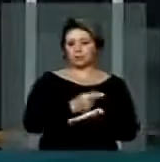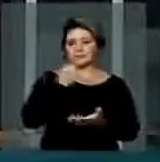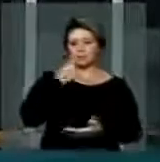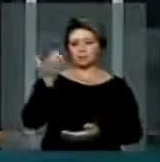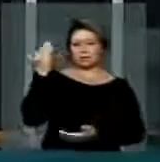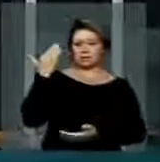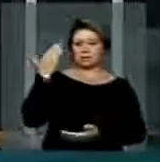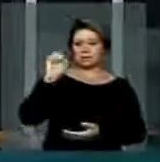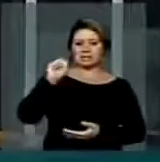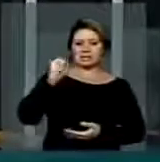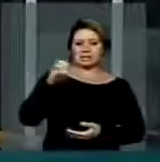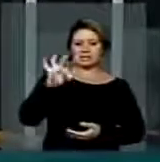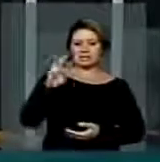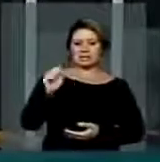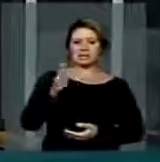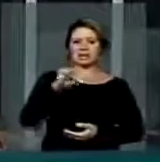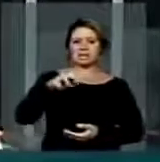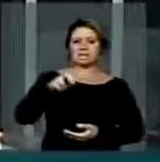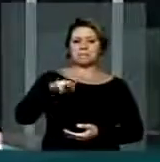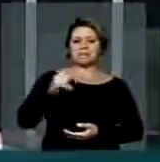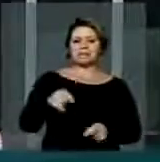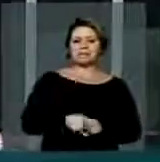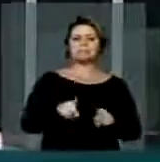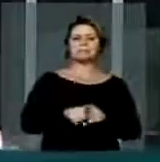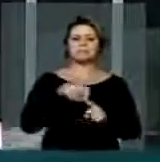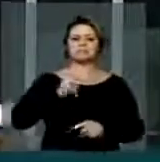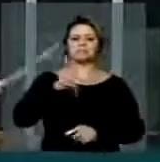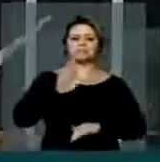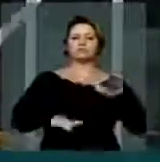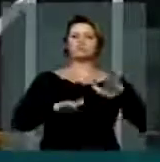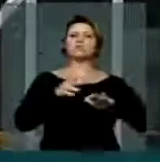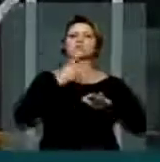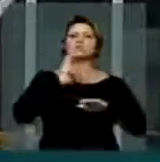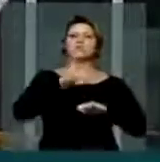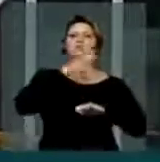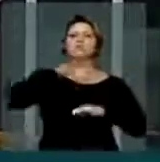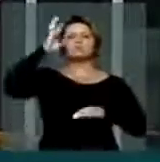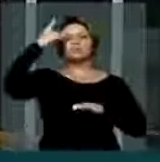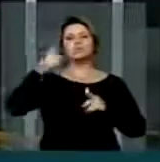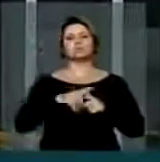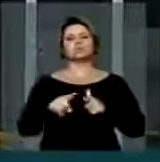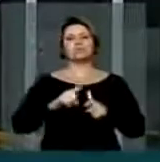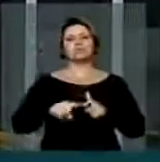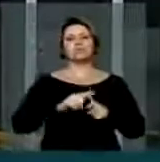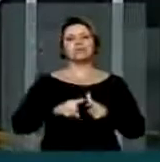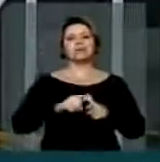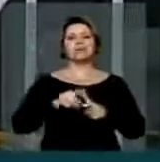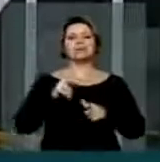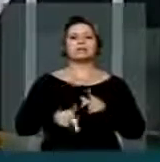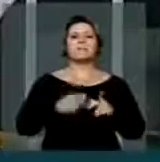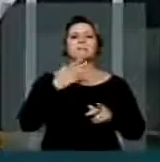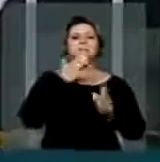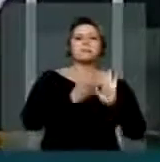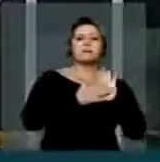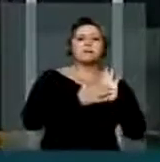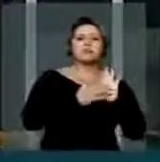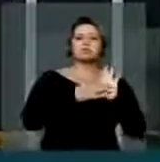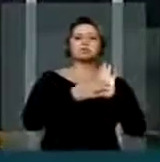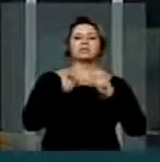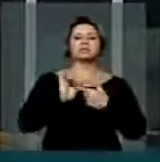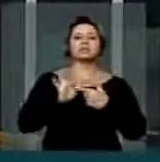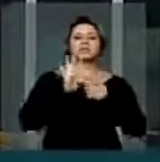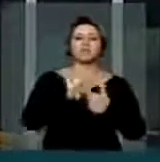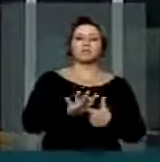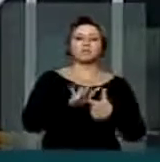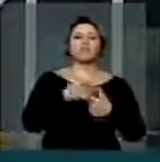Santa Maria, que nós possamos nesse parlamento debater, e se Deus quiser, encontrar as melhores saídas, não é? Que esta proposição que nós apresentamos,